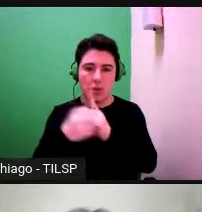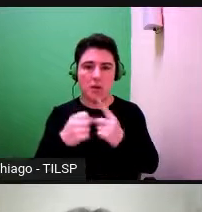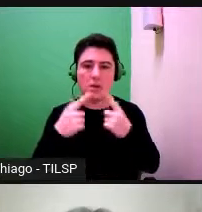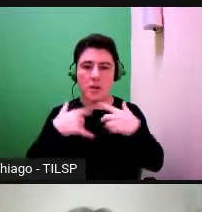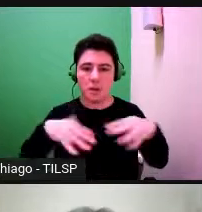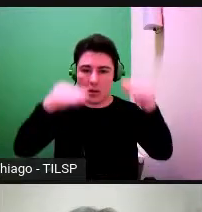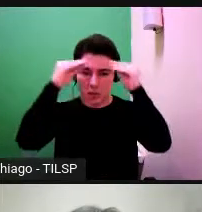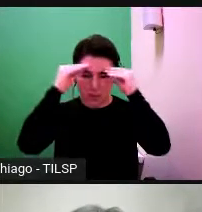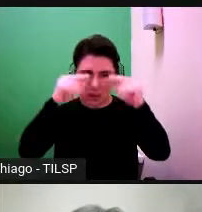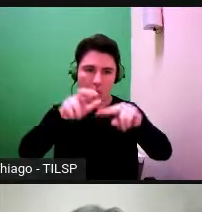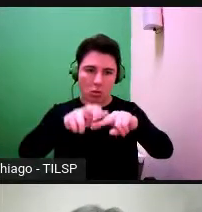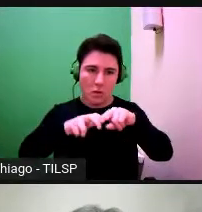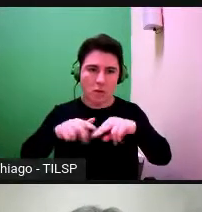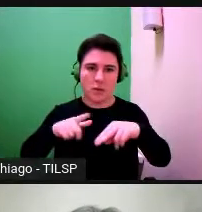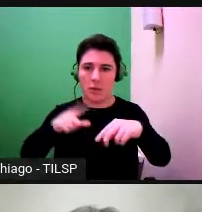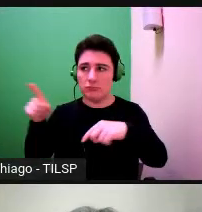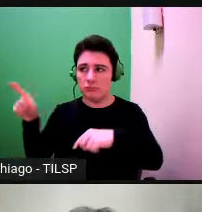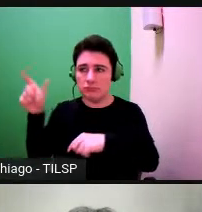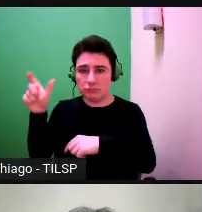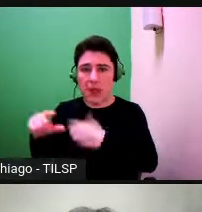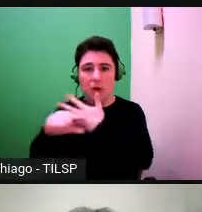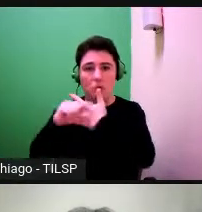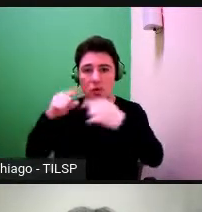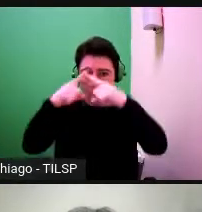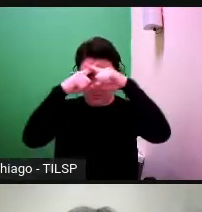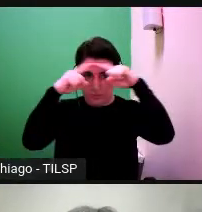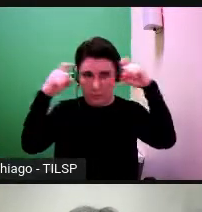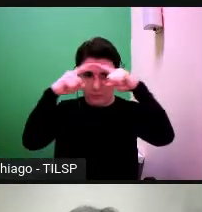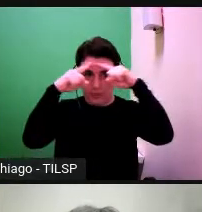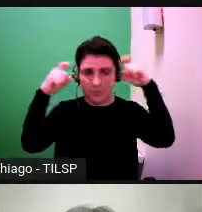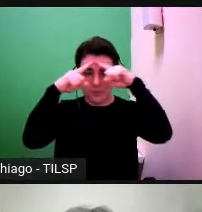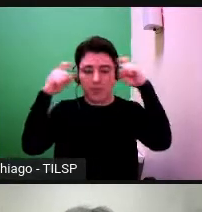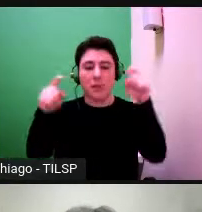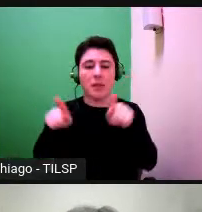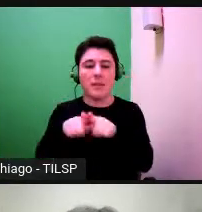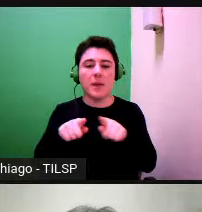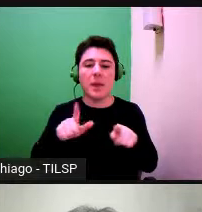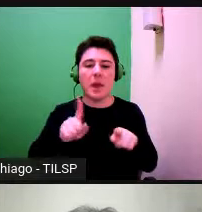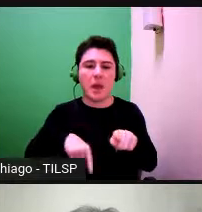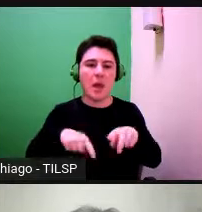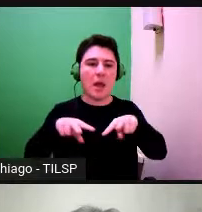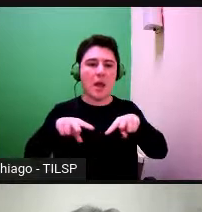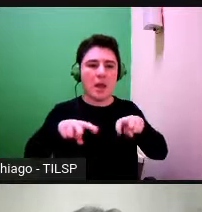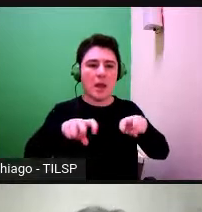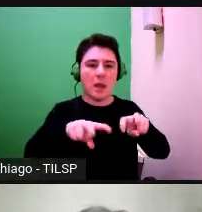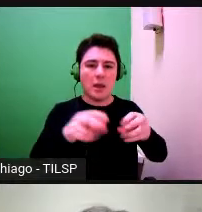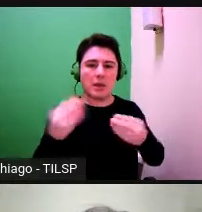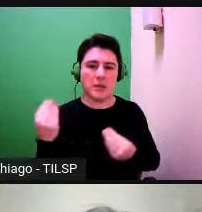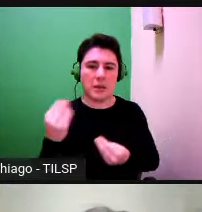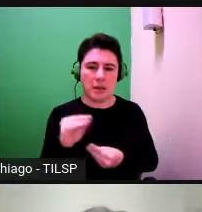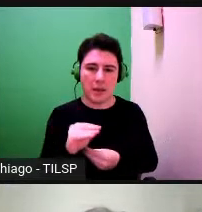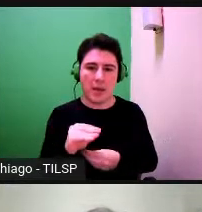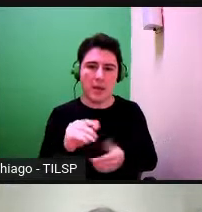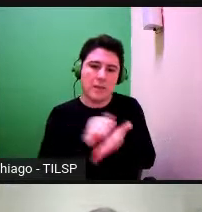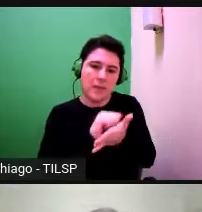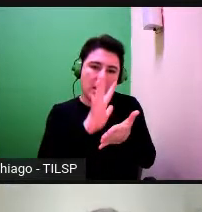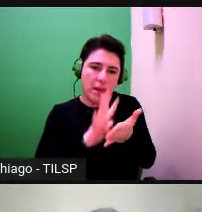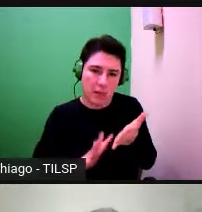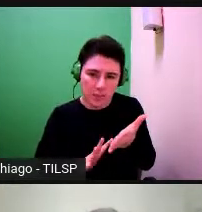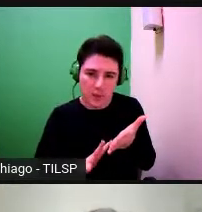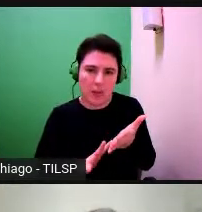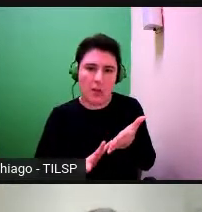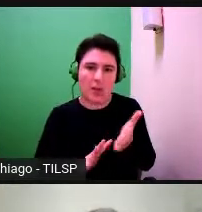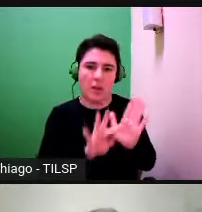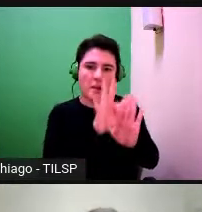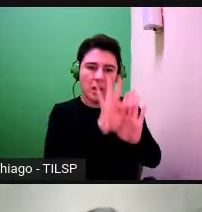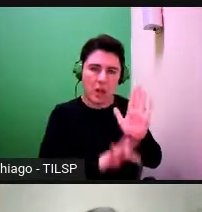herdada de Volochinov e da perspectiva da análise descendente que ele preconiza, das atividades, atividades